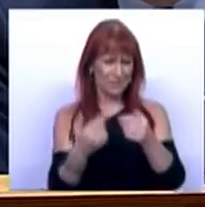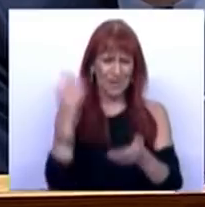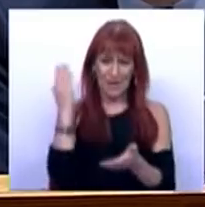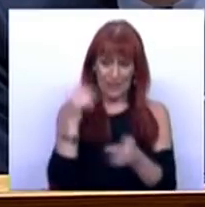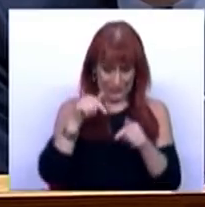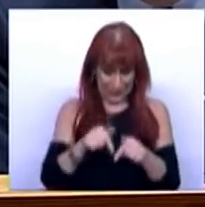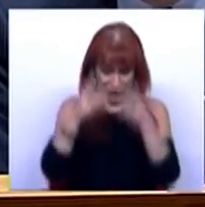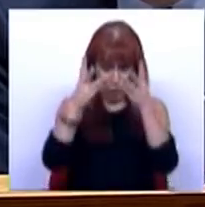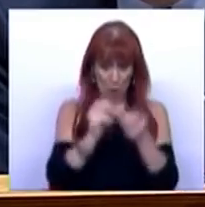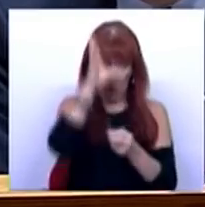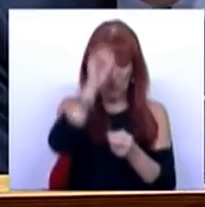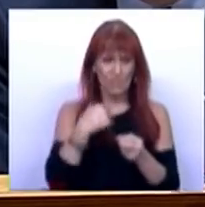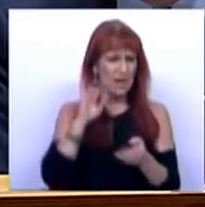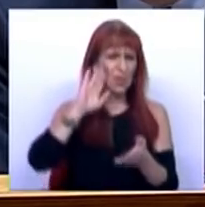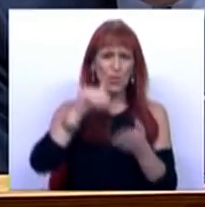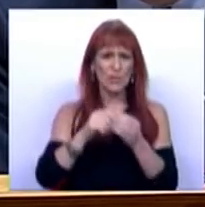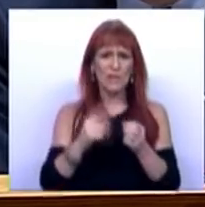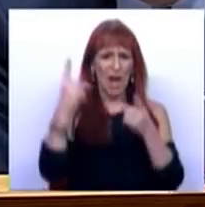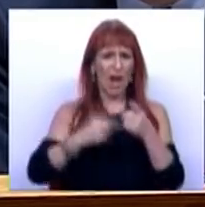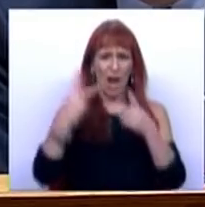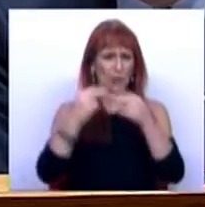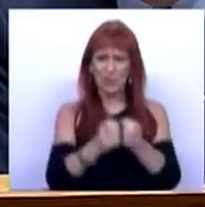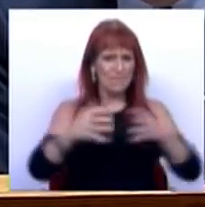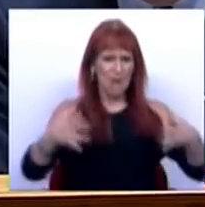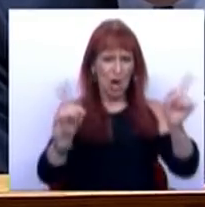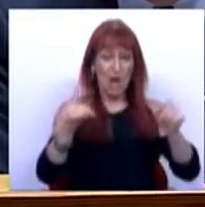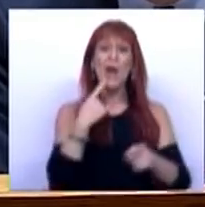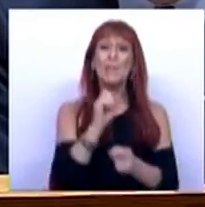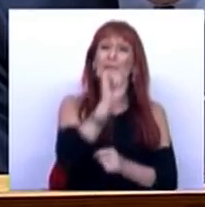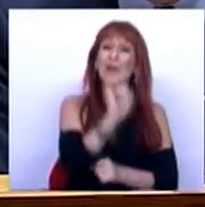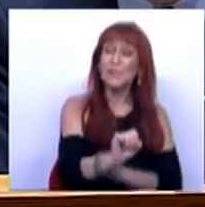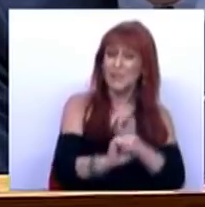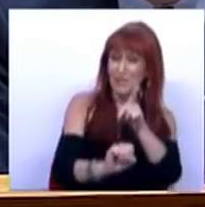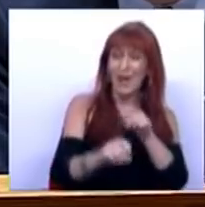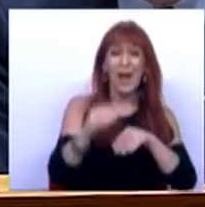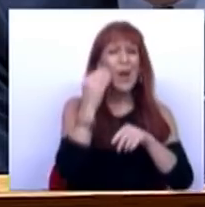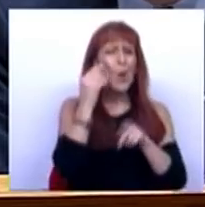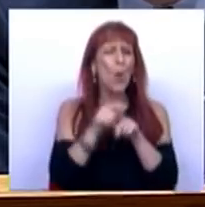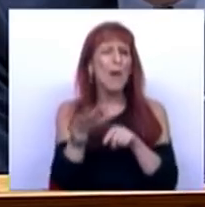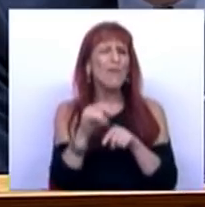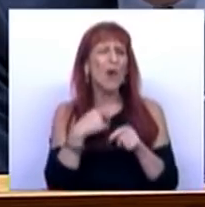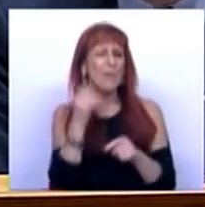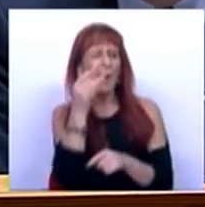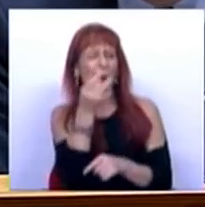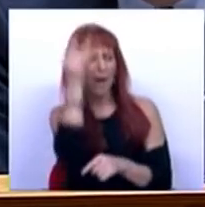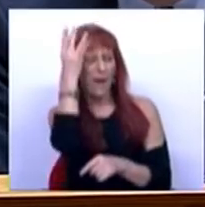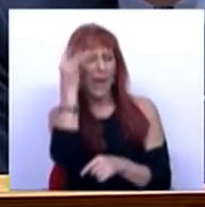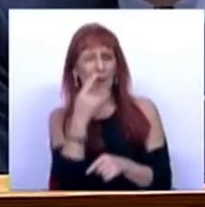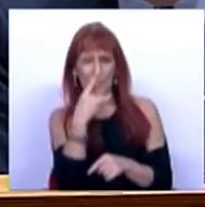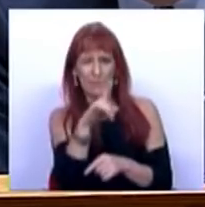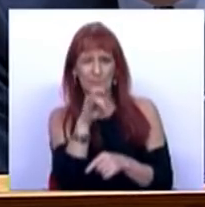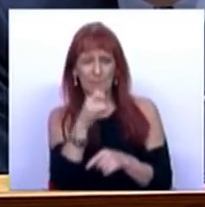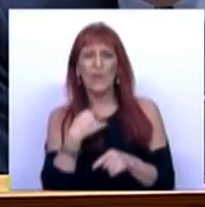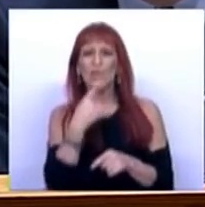deste Orçamento de Estado não resulta maior austeridade. A sua pergunta, aliás, é feita de uma forma capciosa. Eu vou